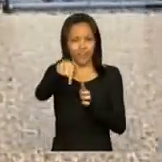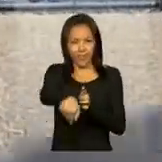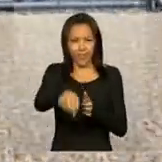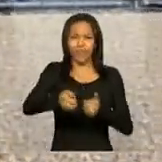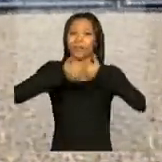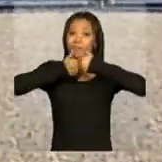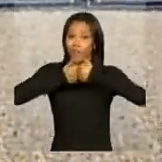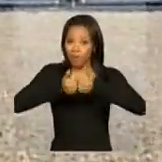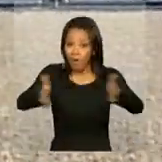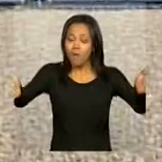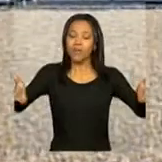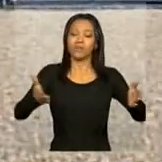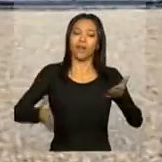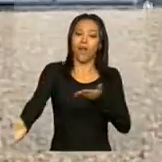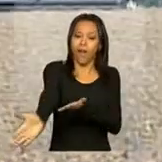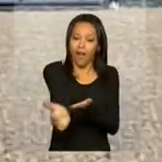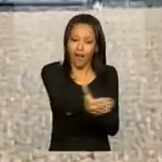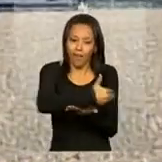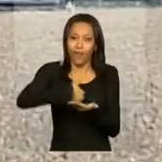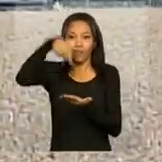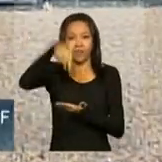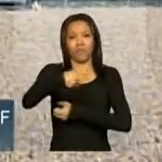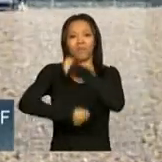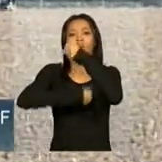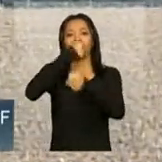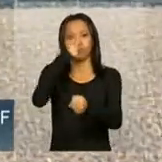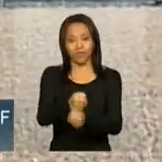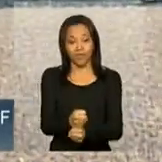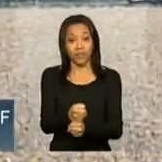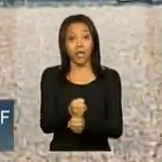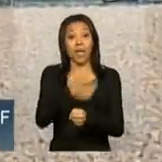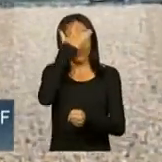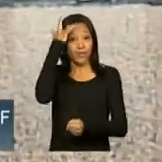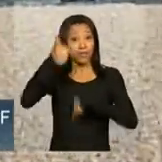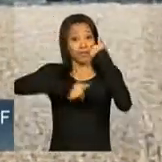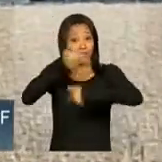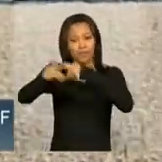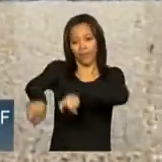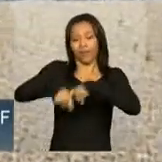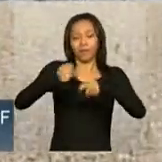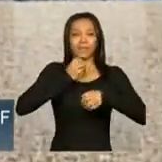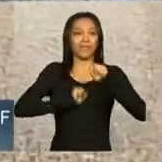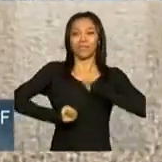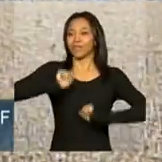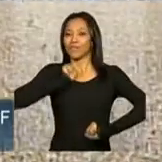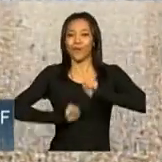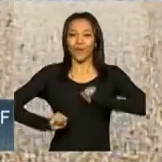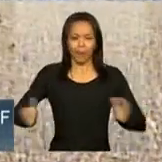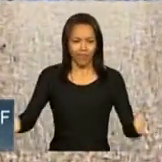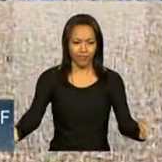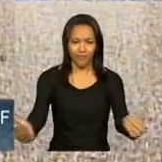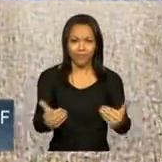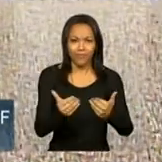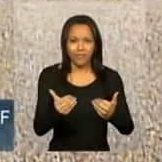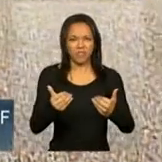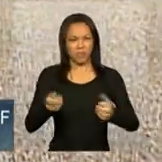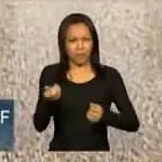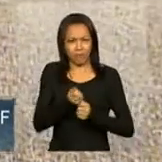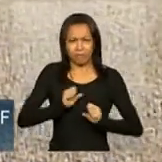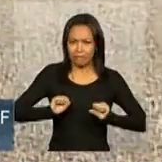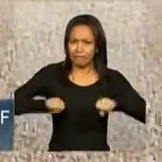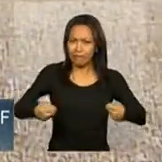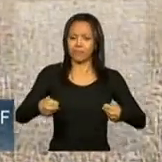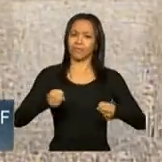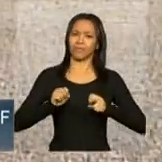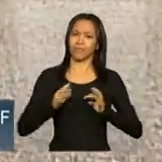que vai iniciar a colheita deste ano. Os produtores ansiosos por essa colheita estão investindo em tecnologia,